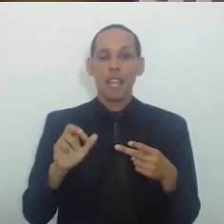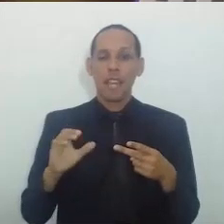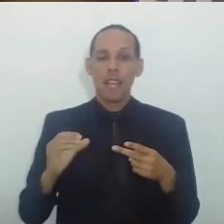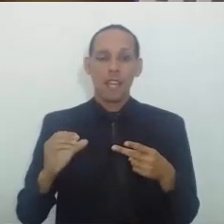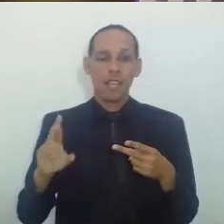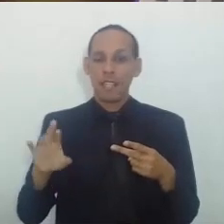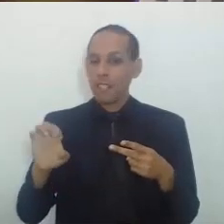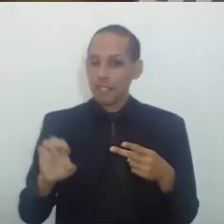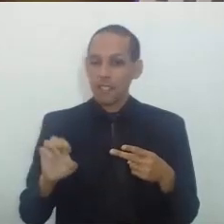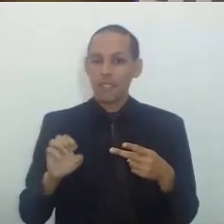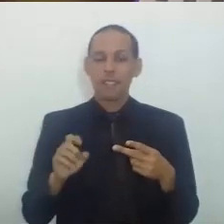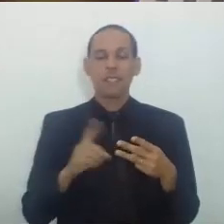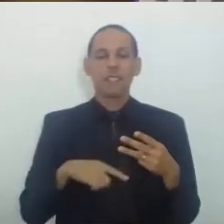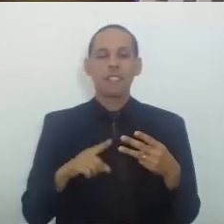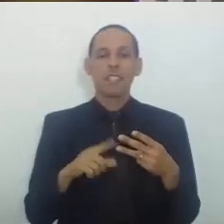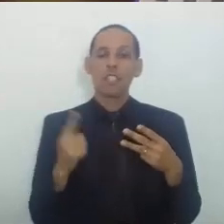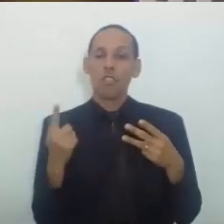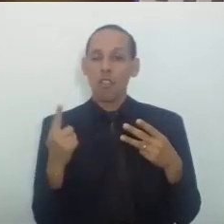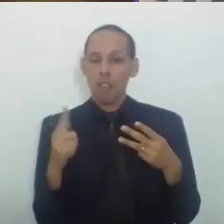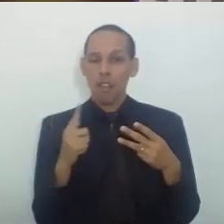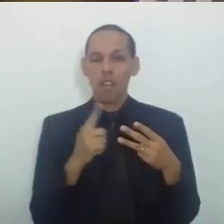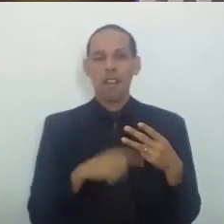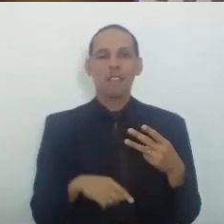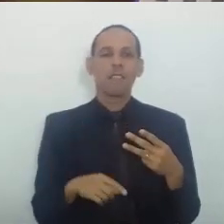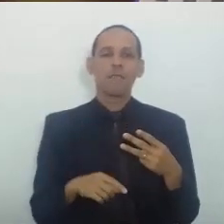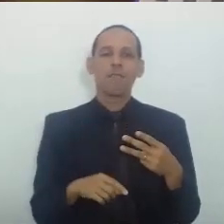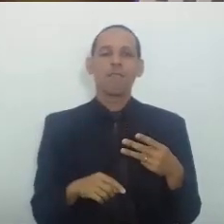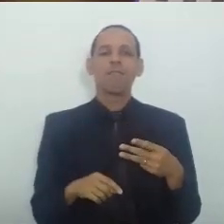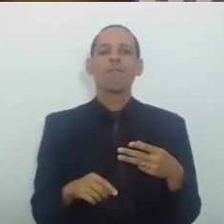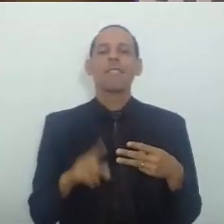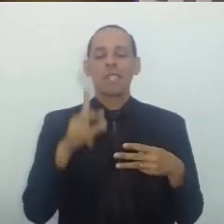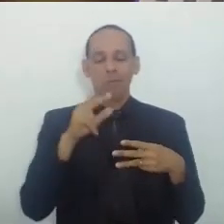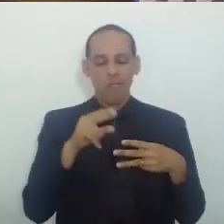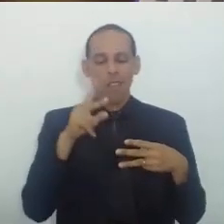De Goiás Todos com essa Mesma